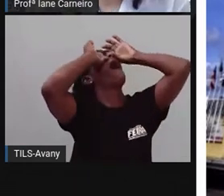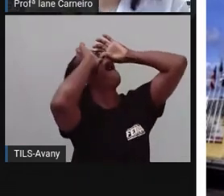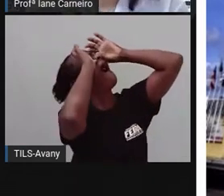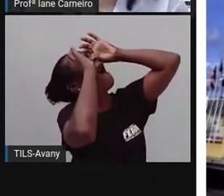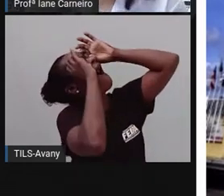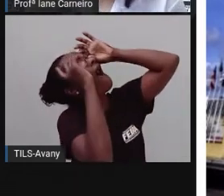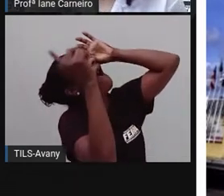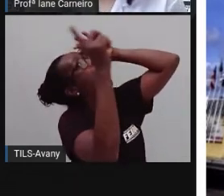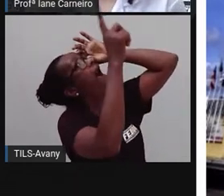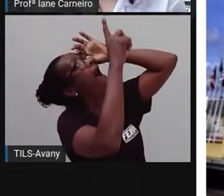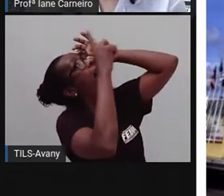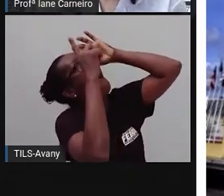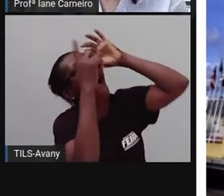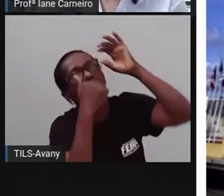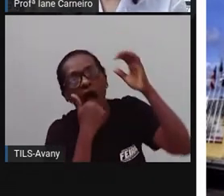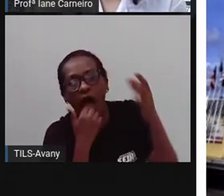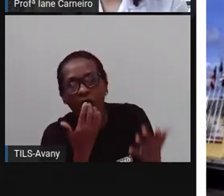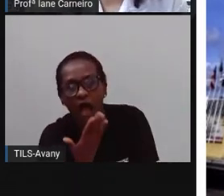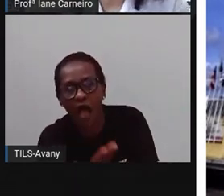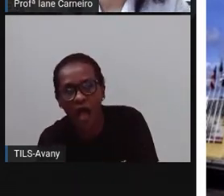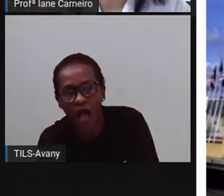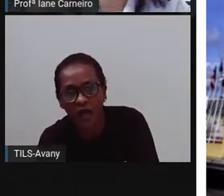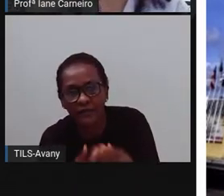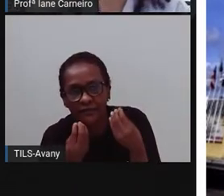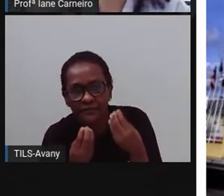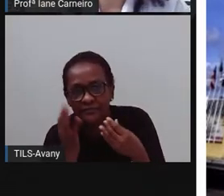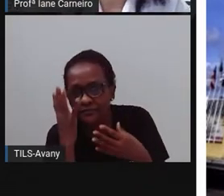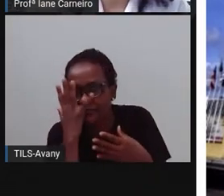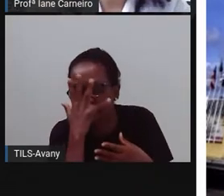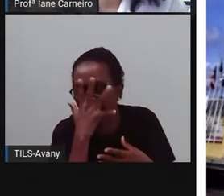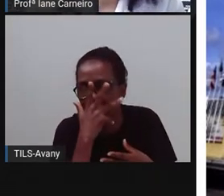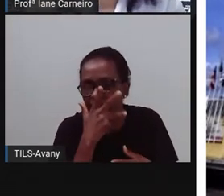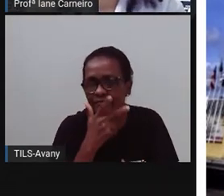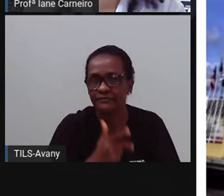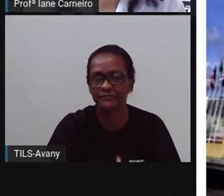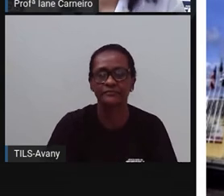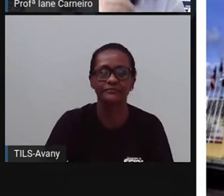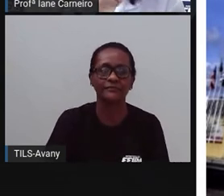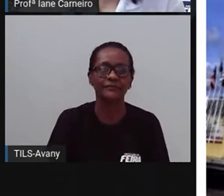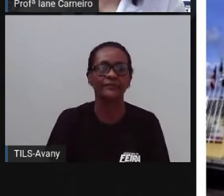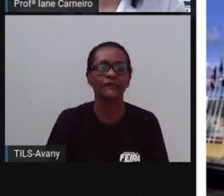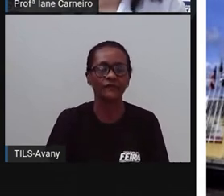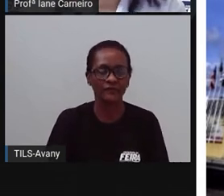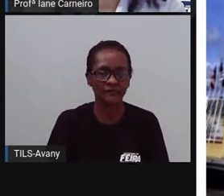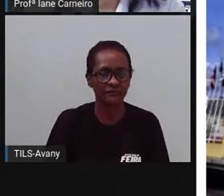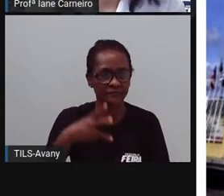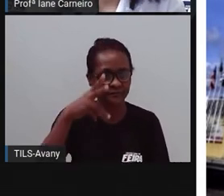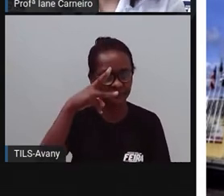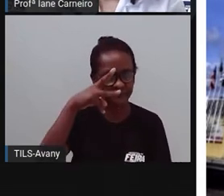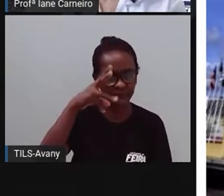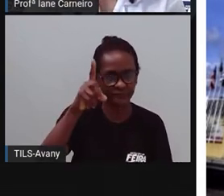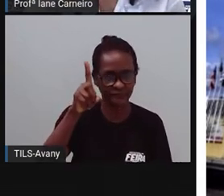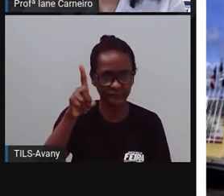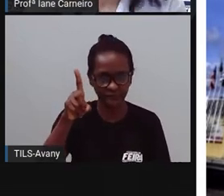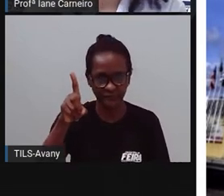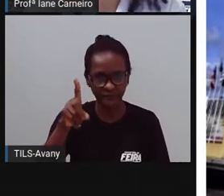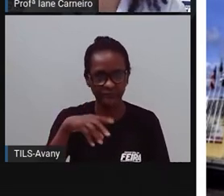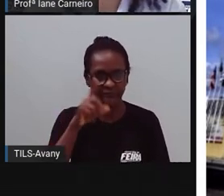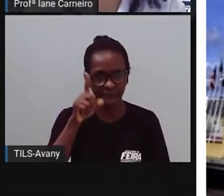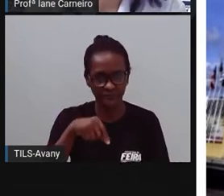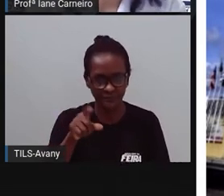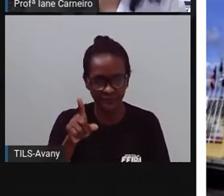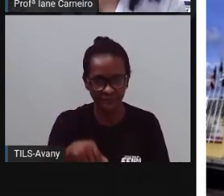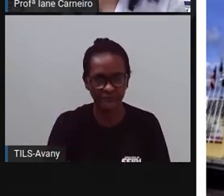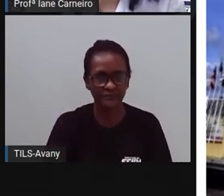tem a possibilidade também de ver pelo telescópio. Então, é uma experiência muito bacana. Também é